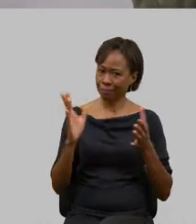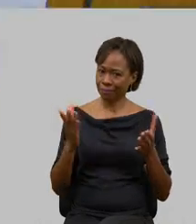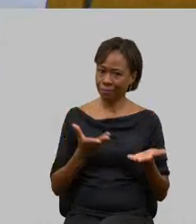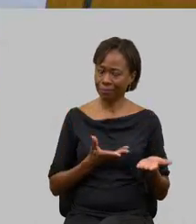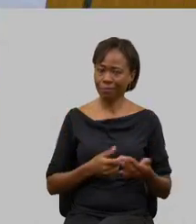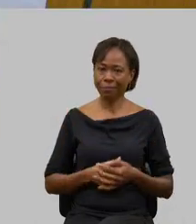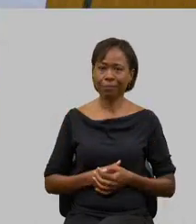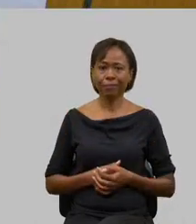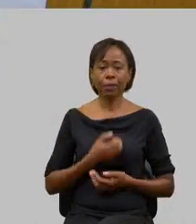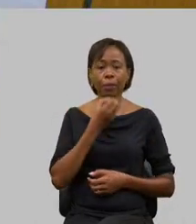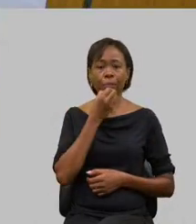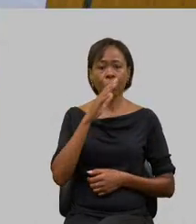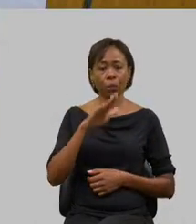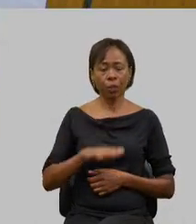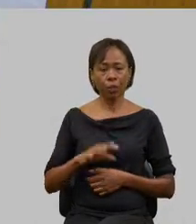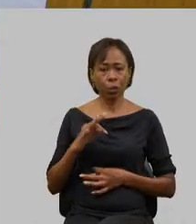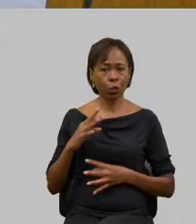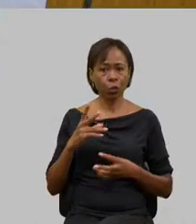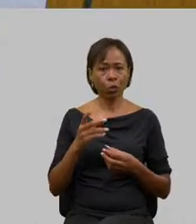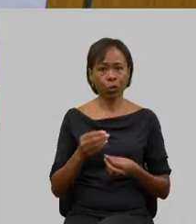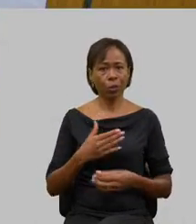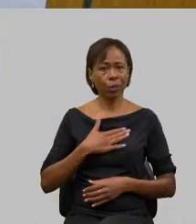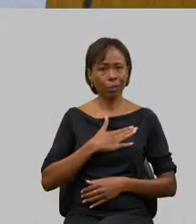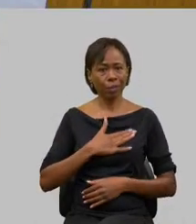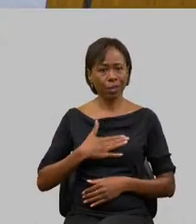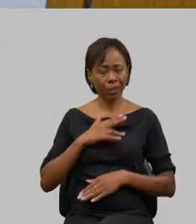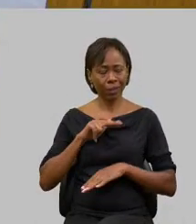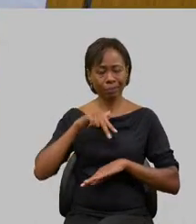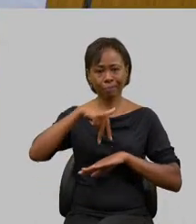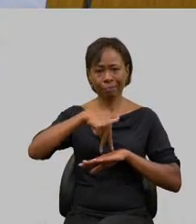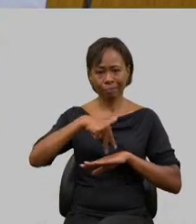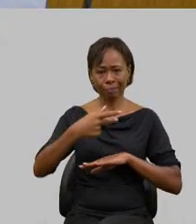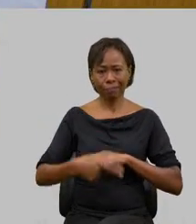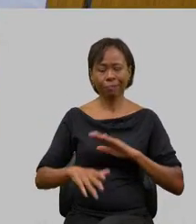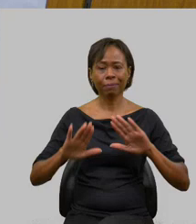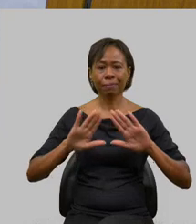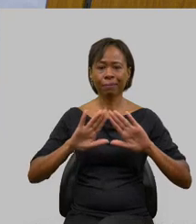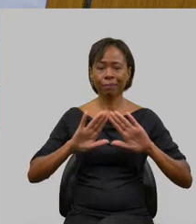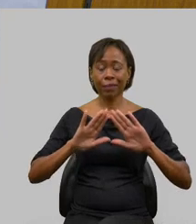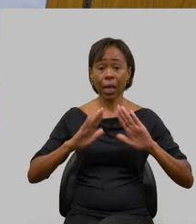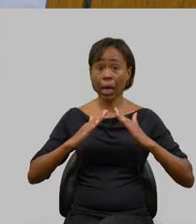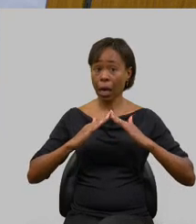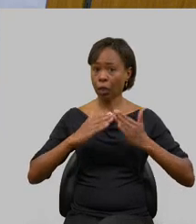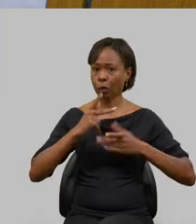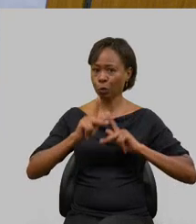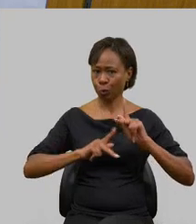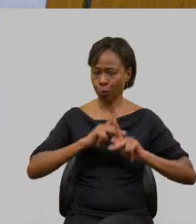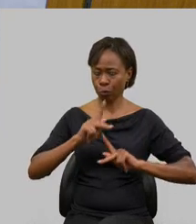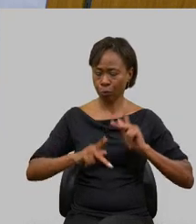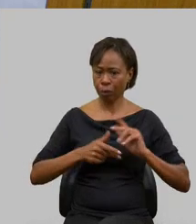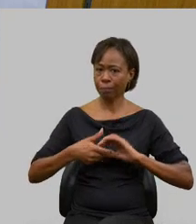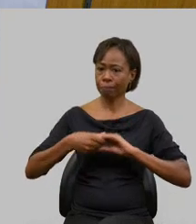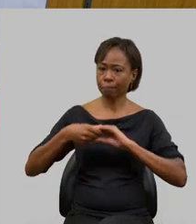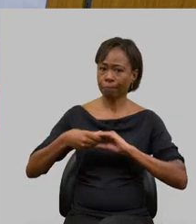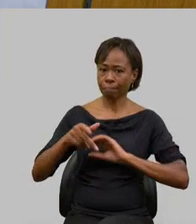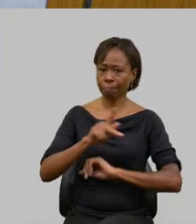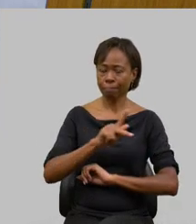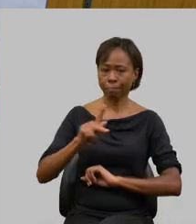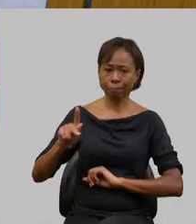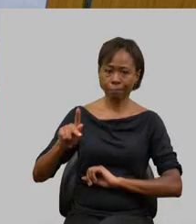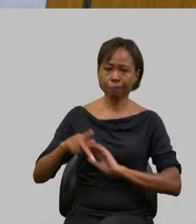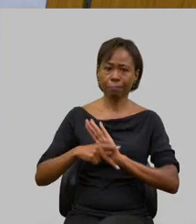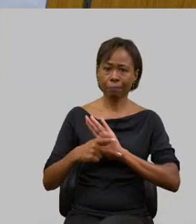tarde a todos prazer imenso estar aqui na Casa do Povo na nossa Assembleia Legislativa cumprimentar nosso presidente da Comissão de Política